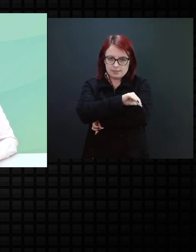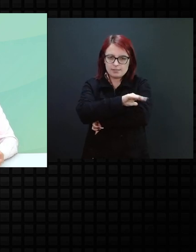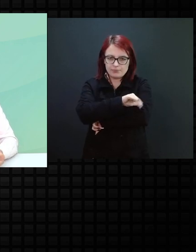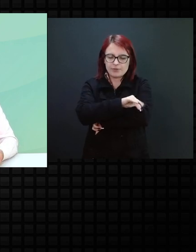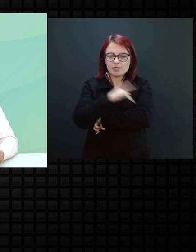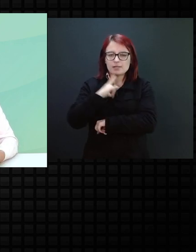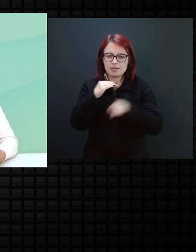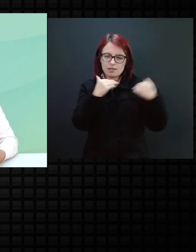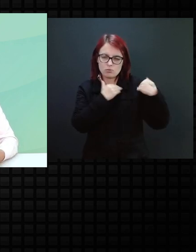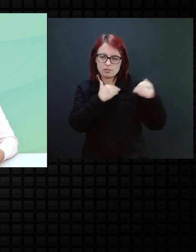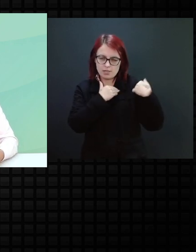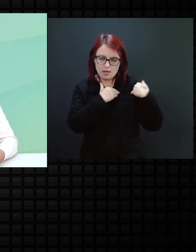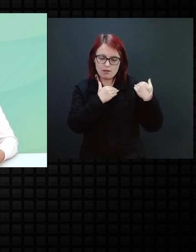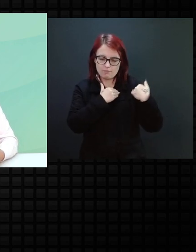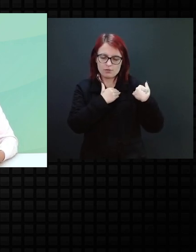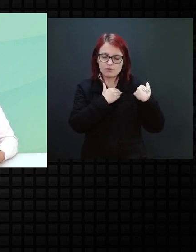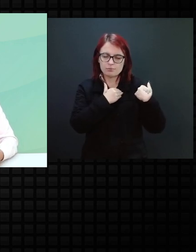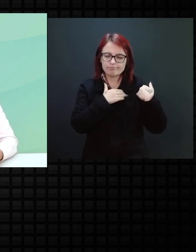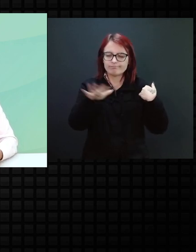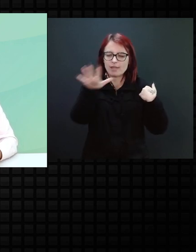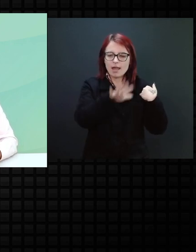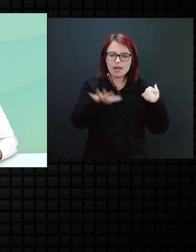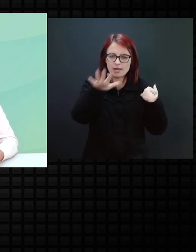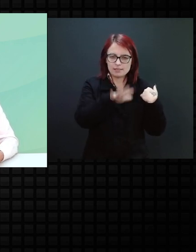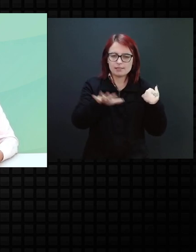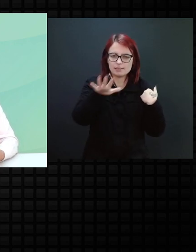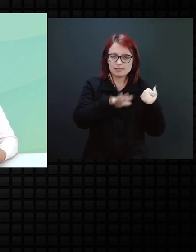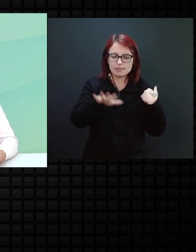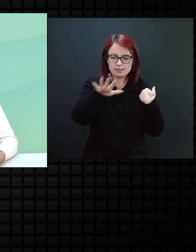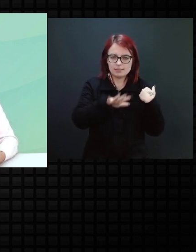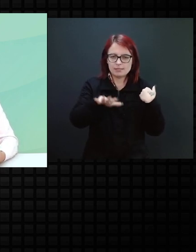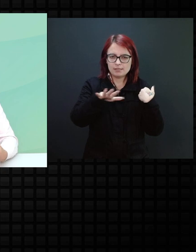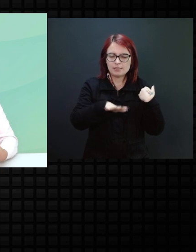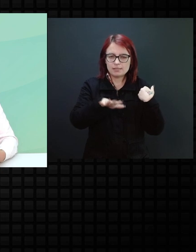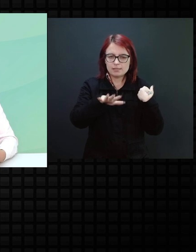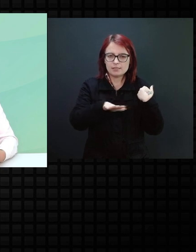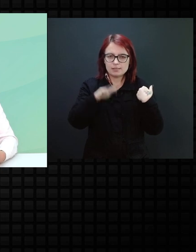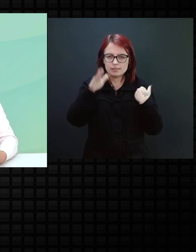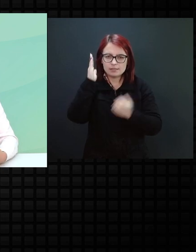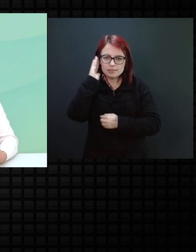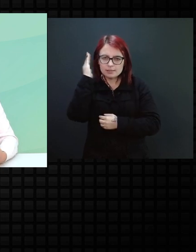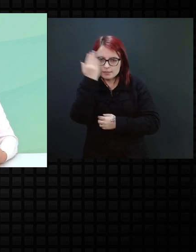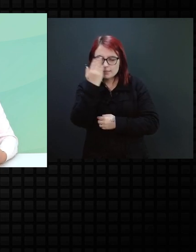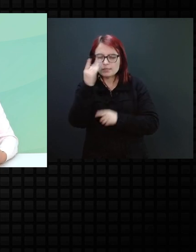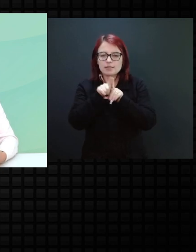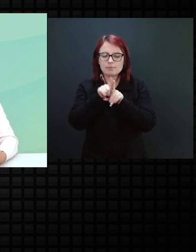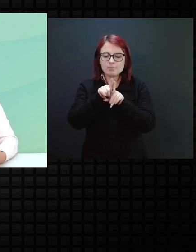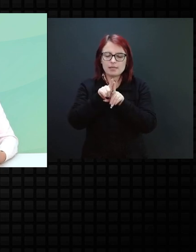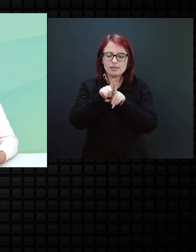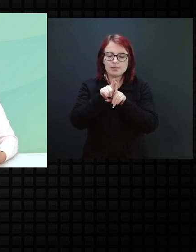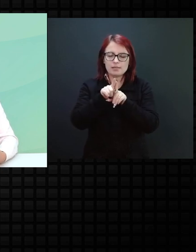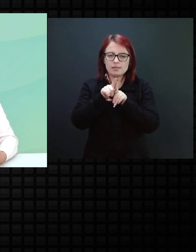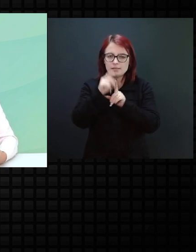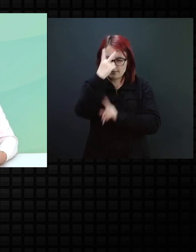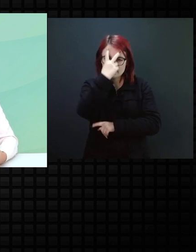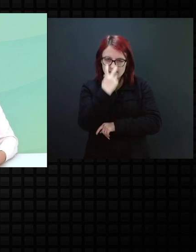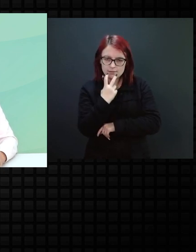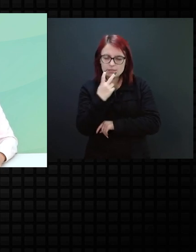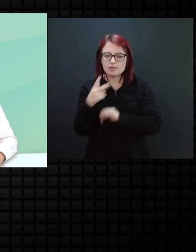responsável pela área da deficiência visual, e surdo cegueira, a professora Sueli também,